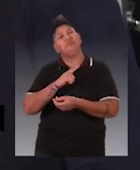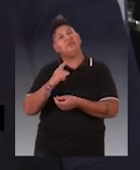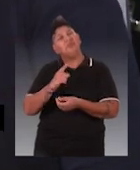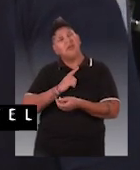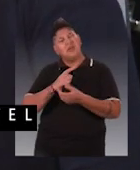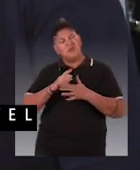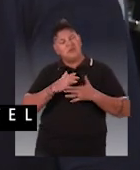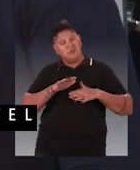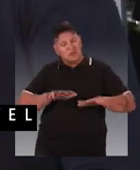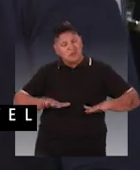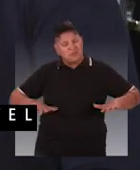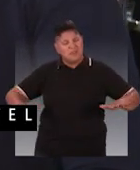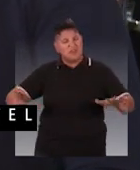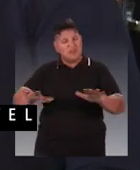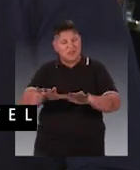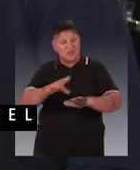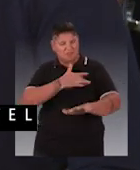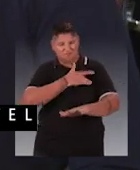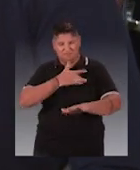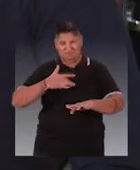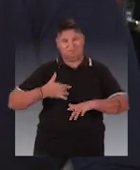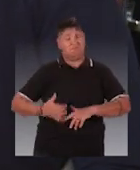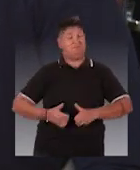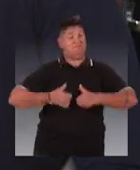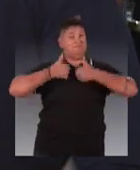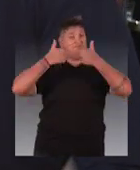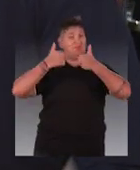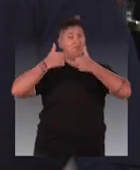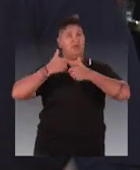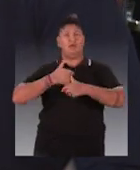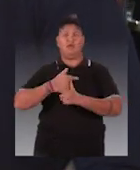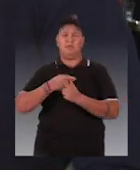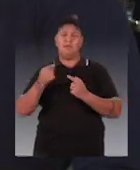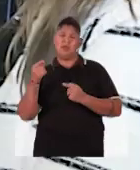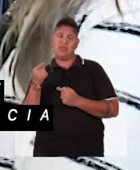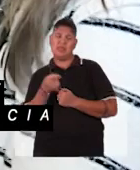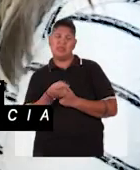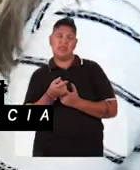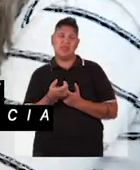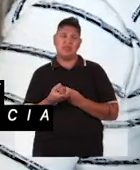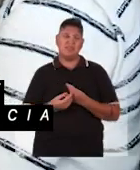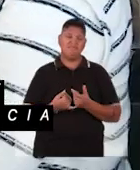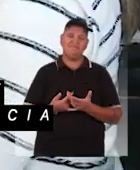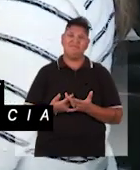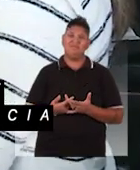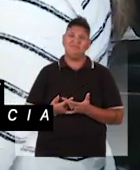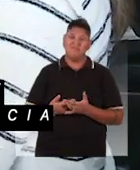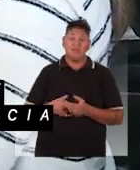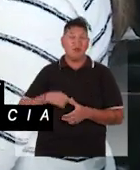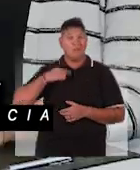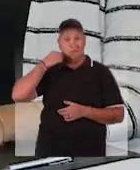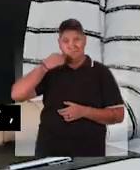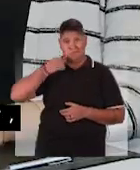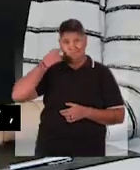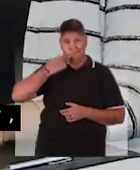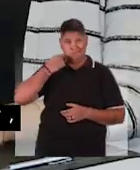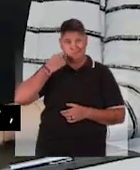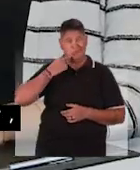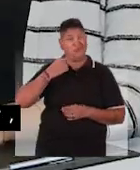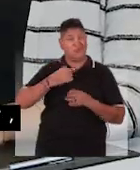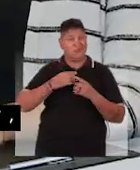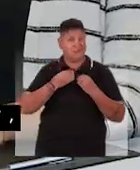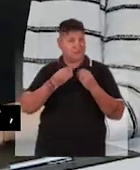duas vezes ao dia. Então a gente tem um clima saudável no ambiente de trabalho. Já este escritório de advocacia